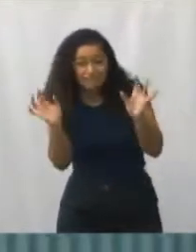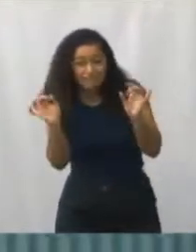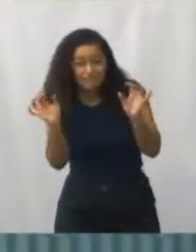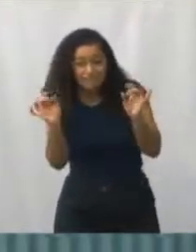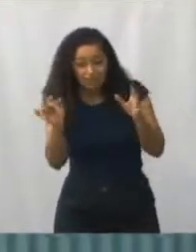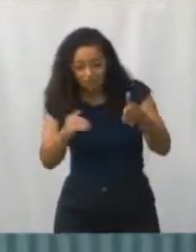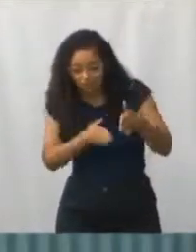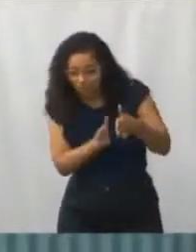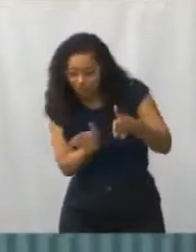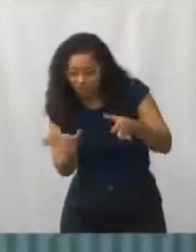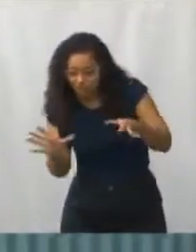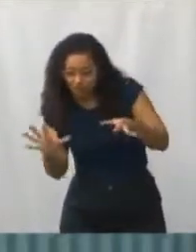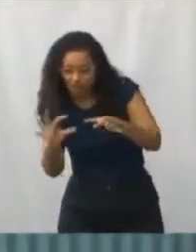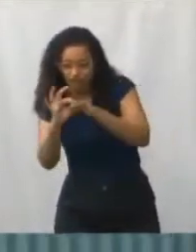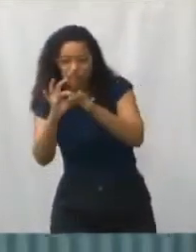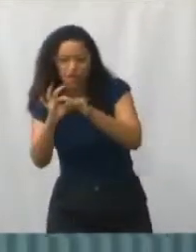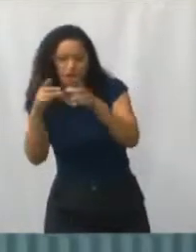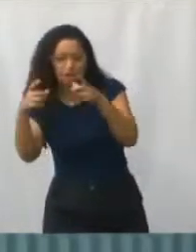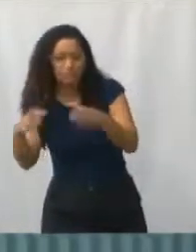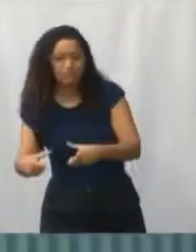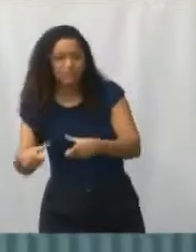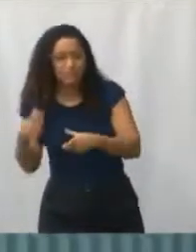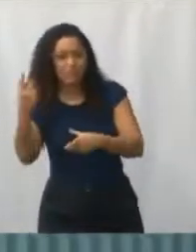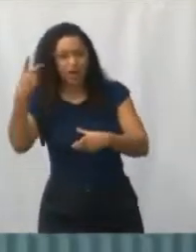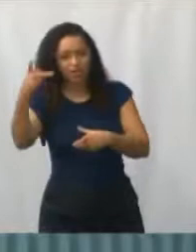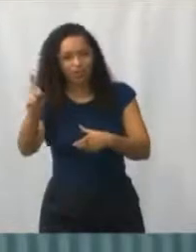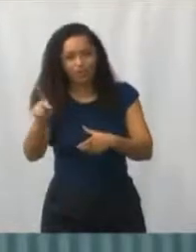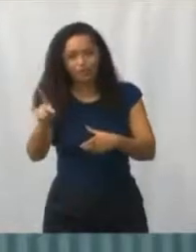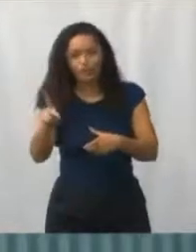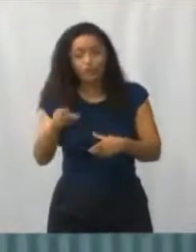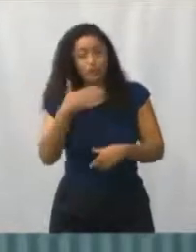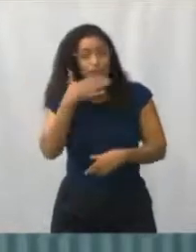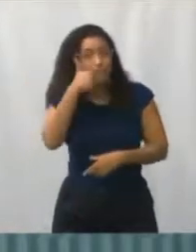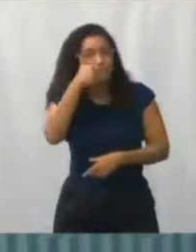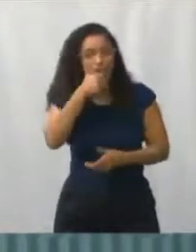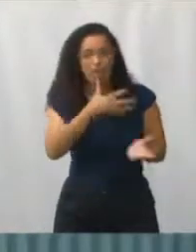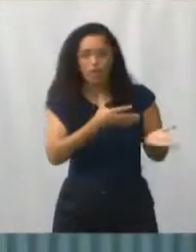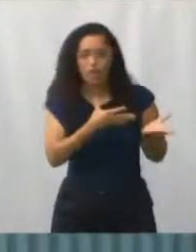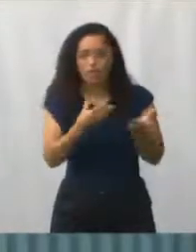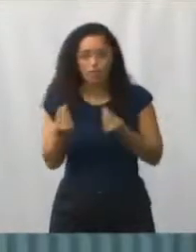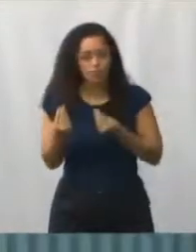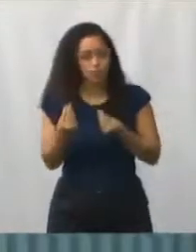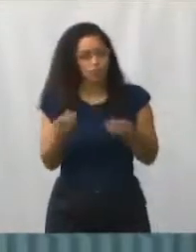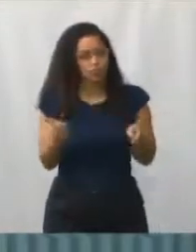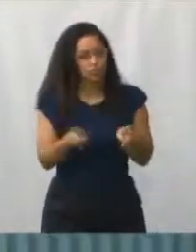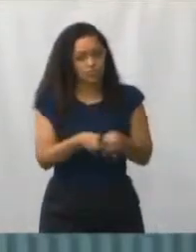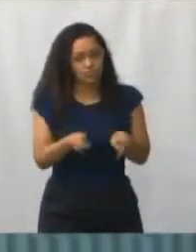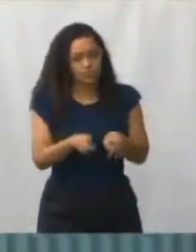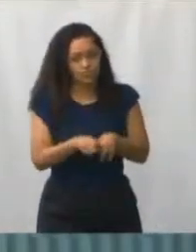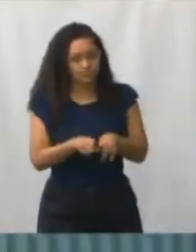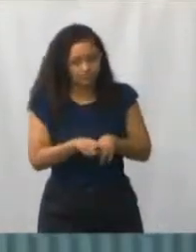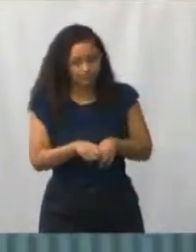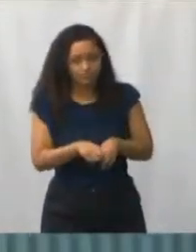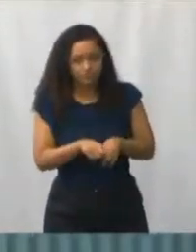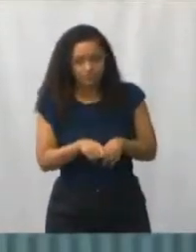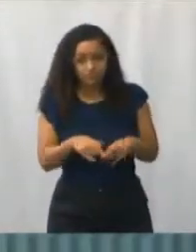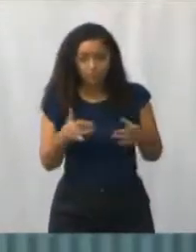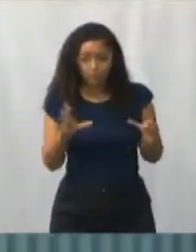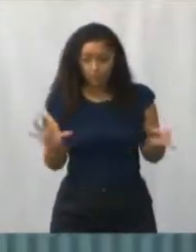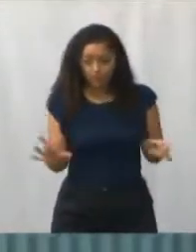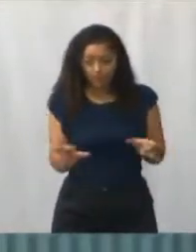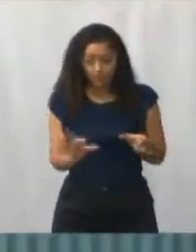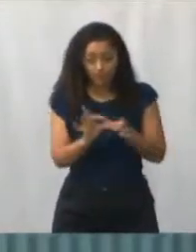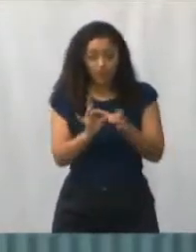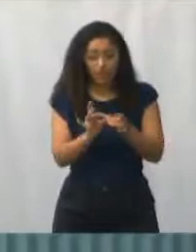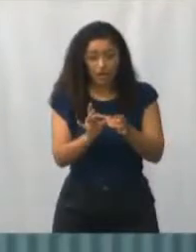ele, juntamente com o secretário Marcelo Oliveira, da SEDEC, vai implantar a entrada, o acesso, não é só o acesso